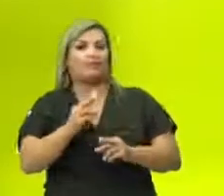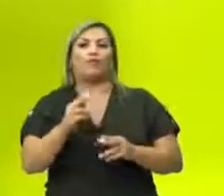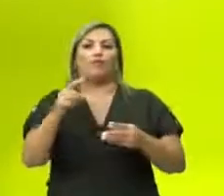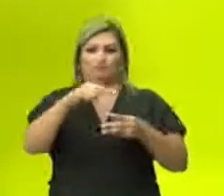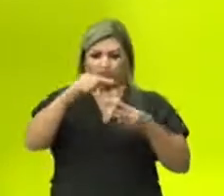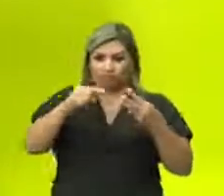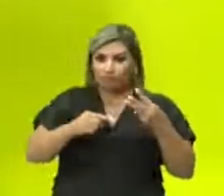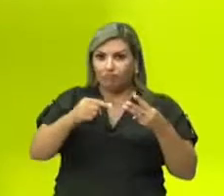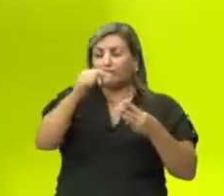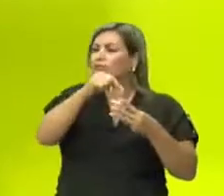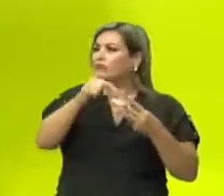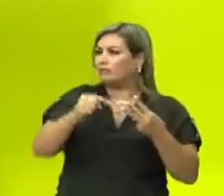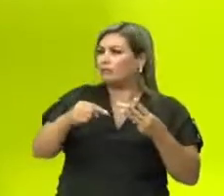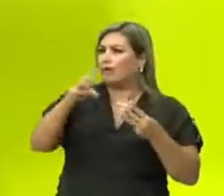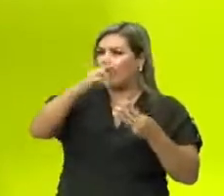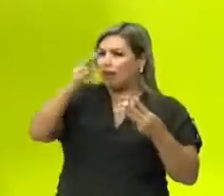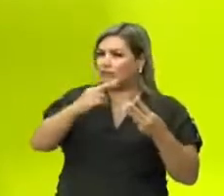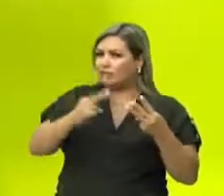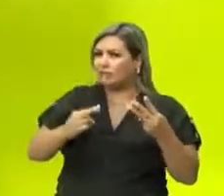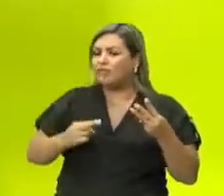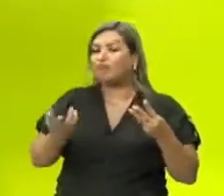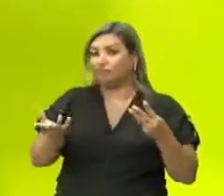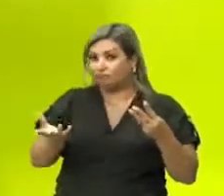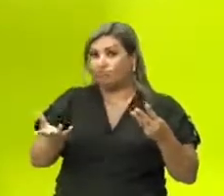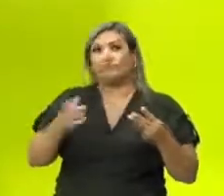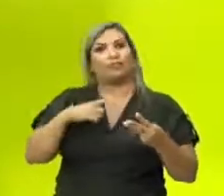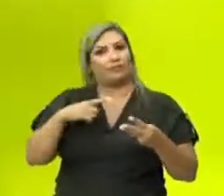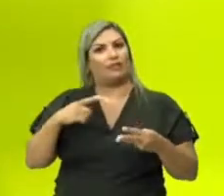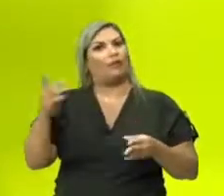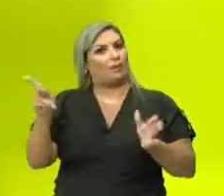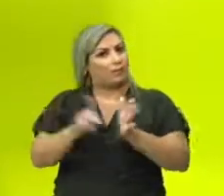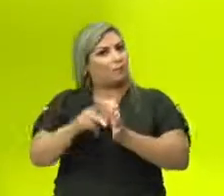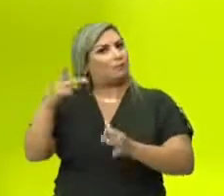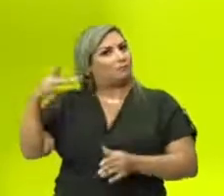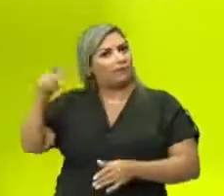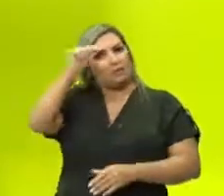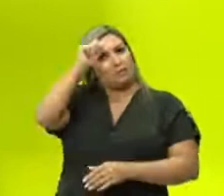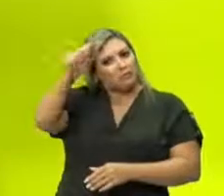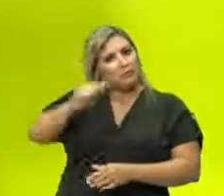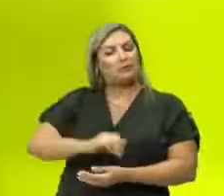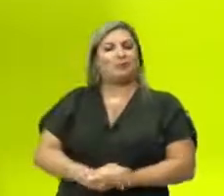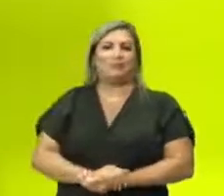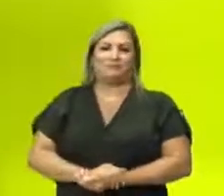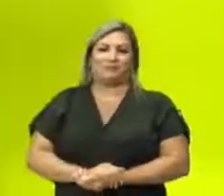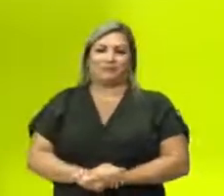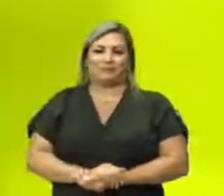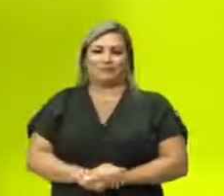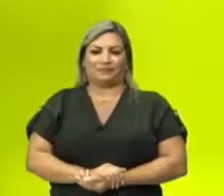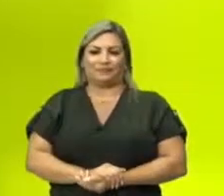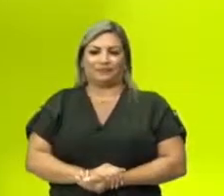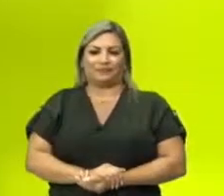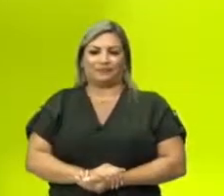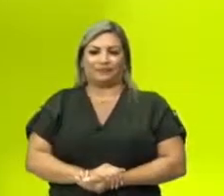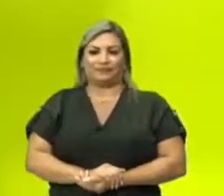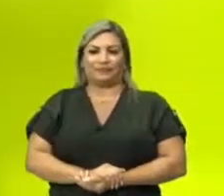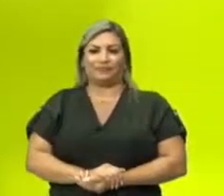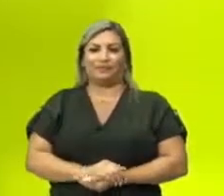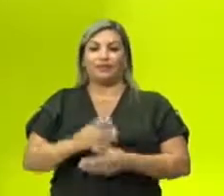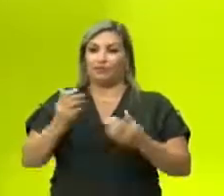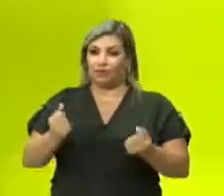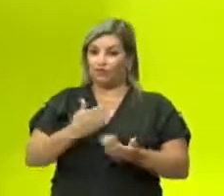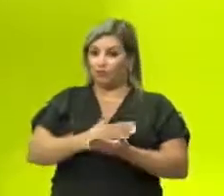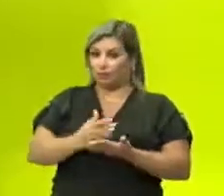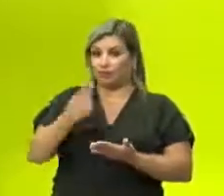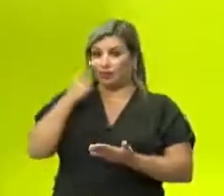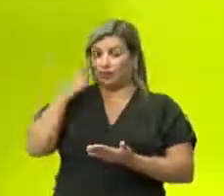e arestas. Essa é a relação de Euler. Então vamos lá. Aqui,